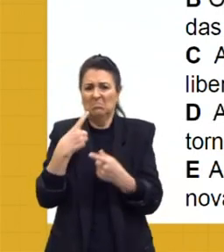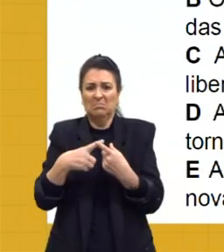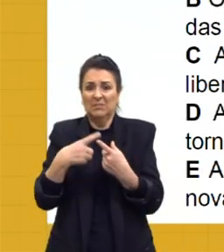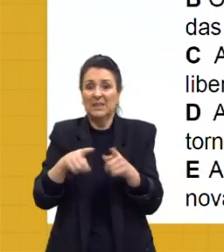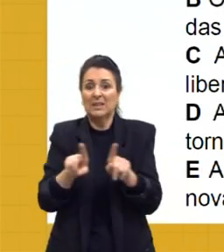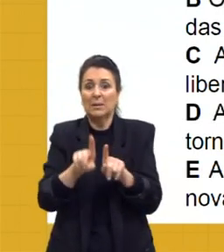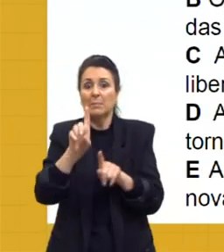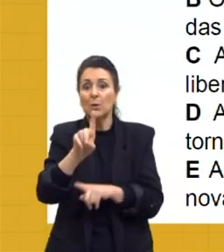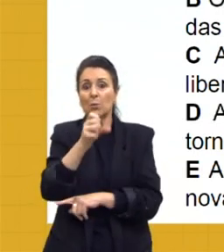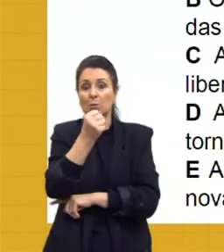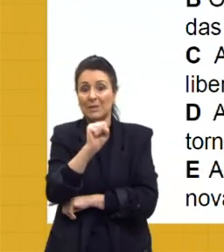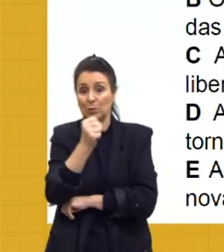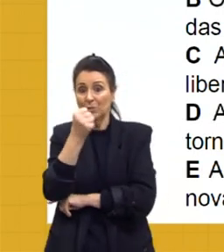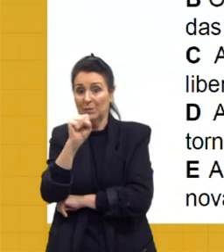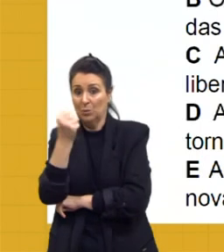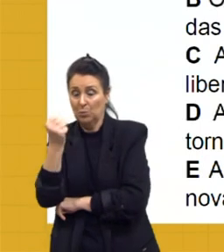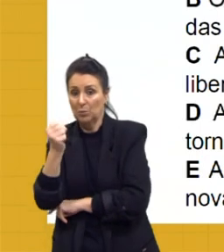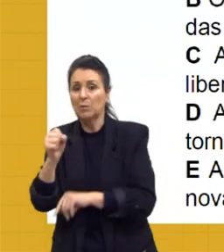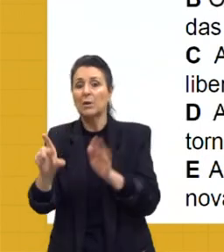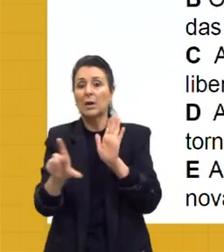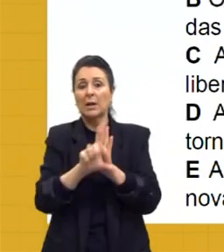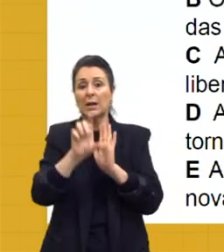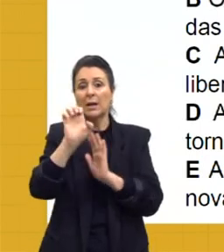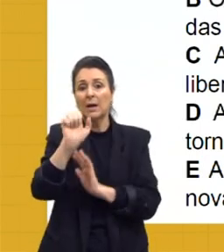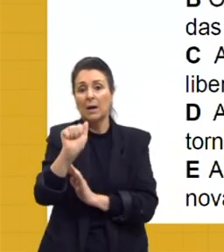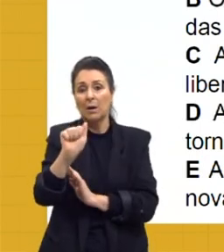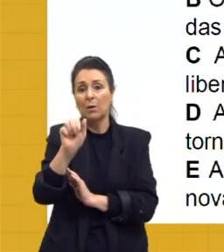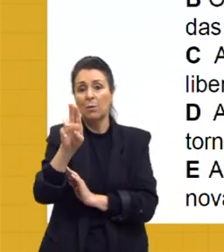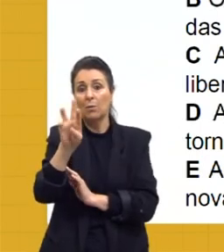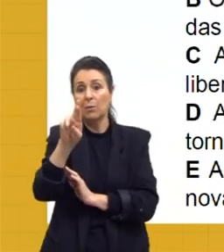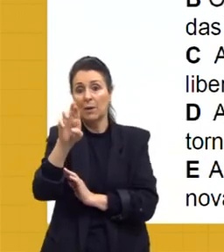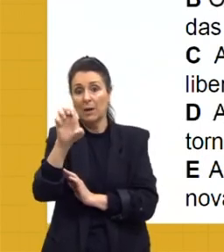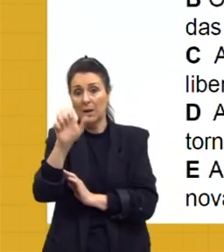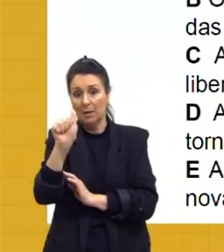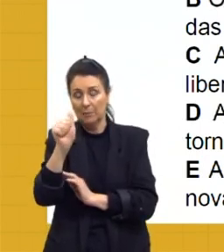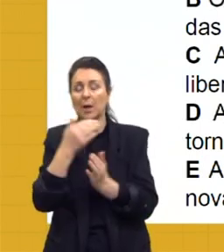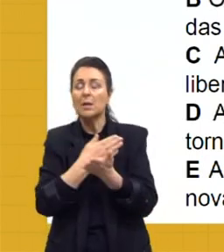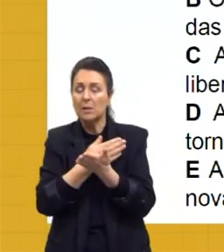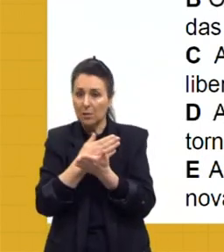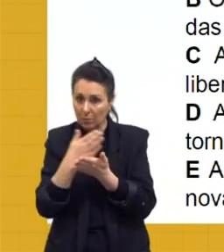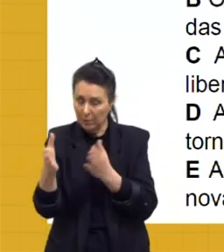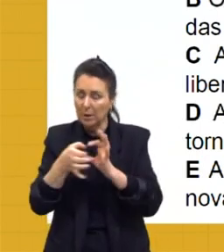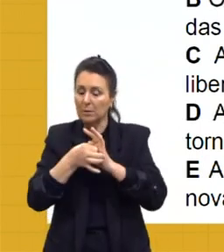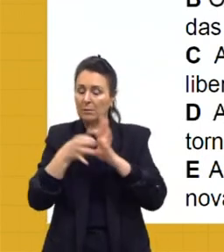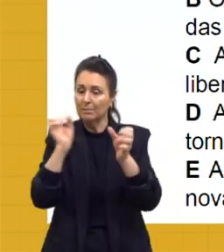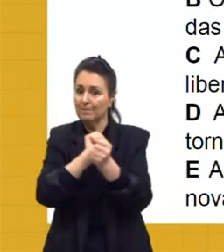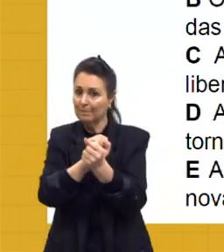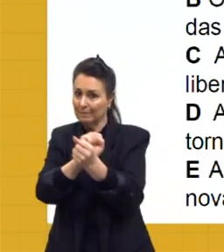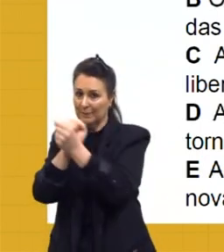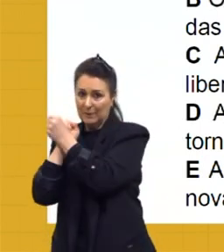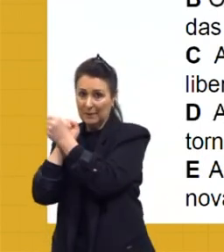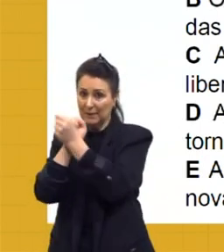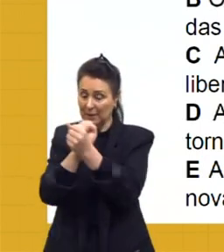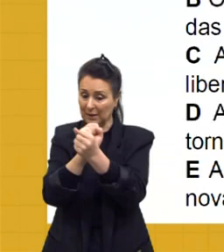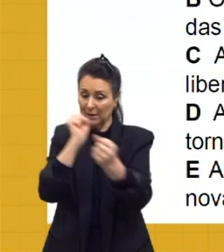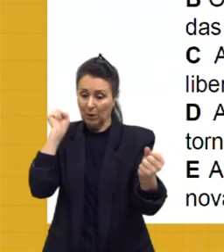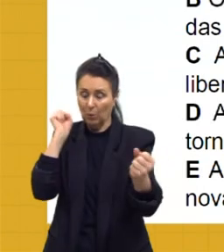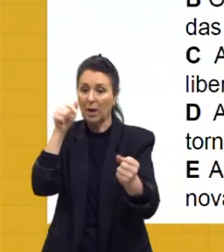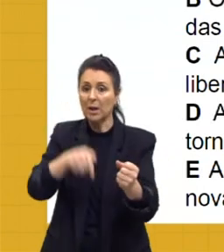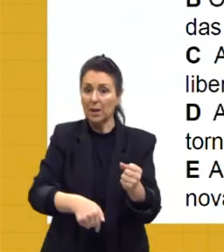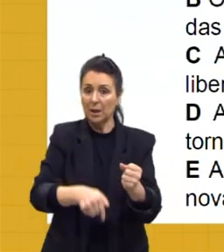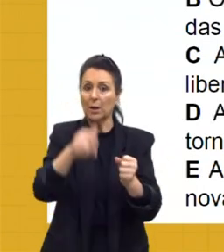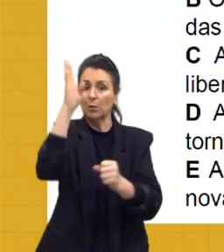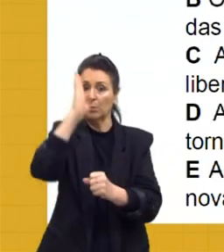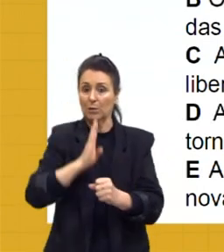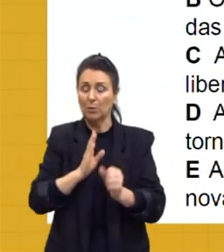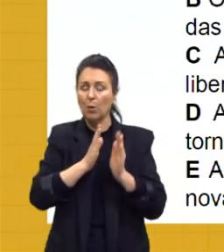Áurea, que vai abolir a escravatura. Considerando a linha do tempo acima e o processo de abolição da escravatura no